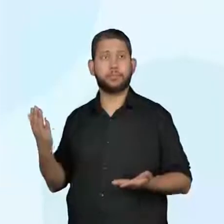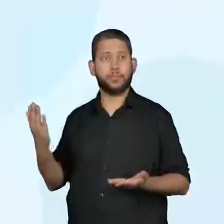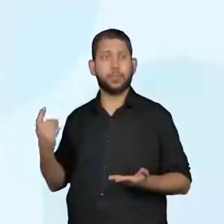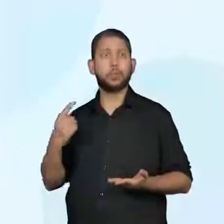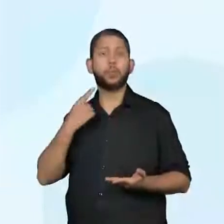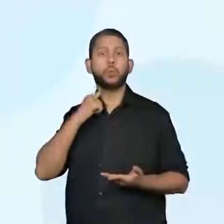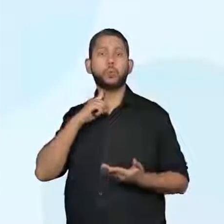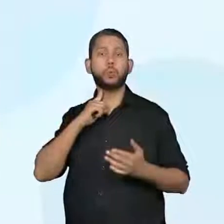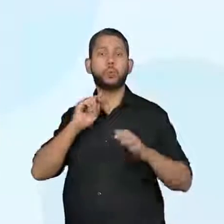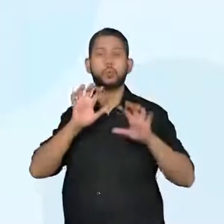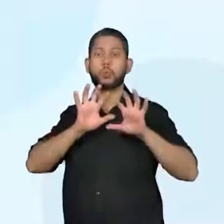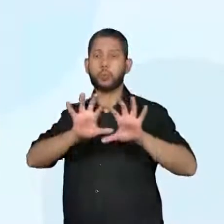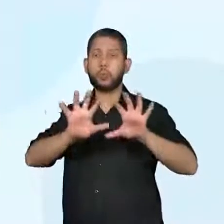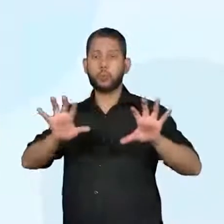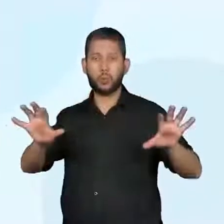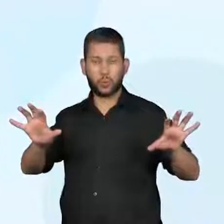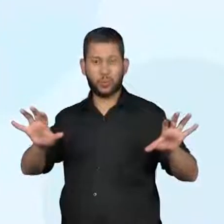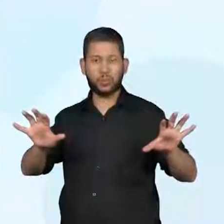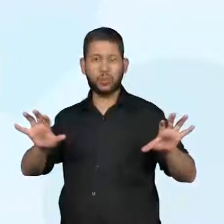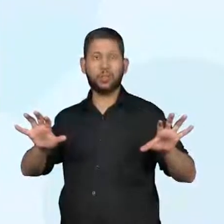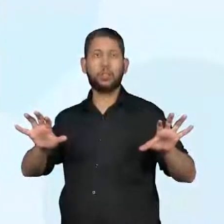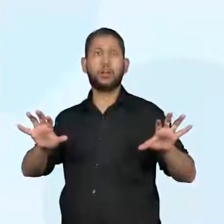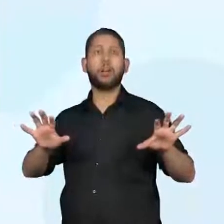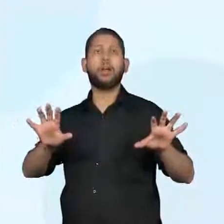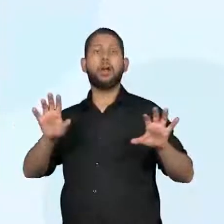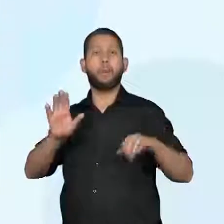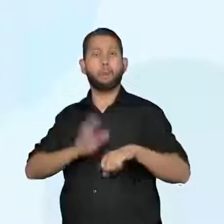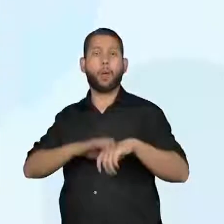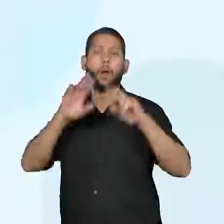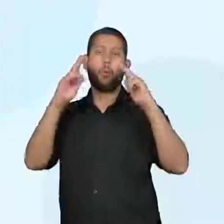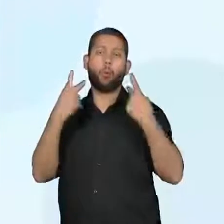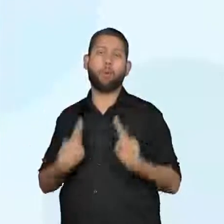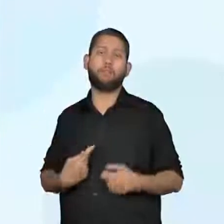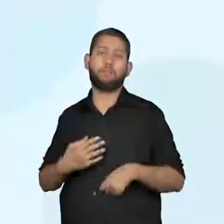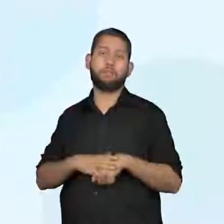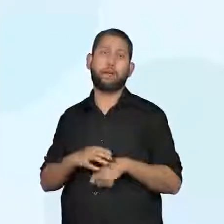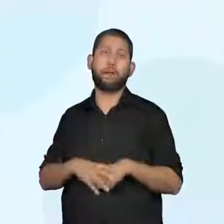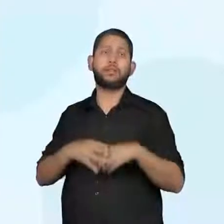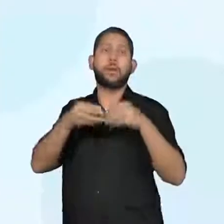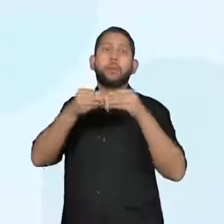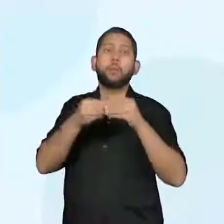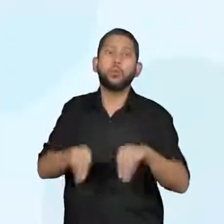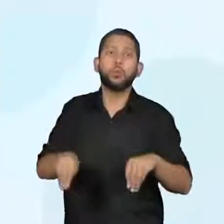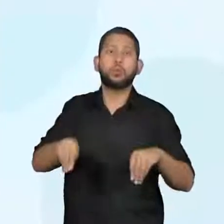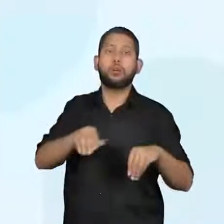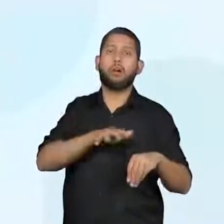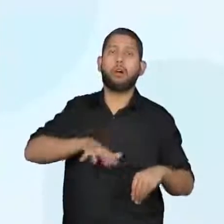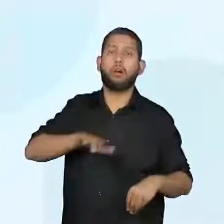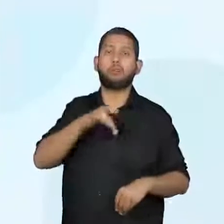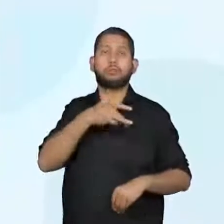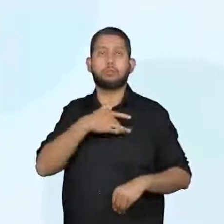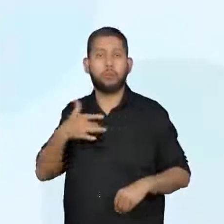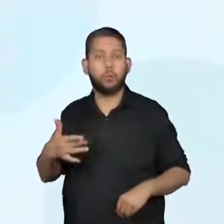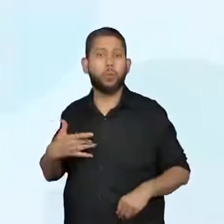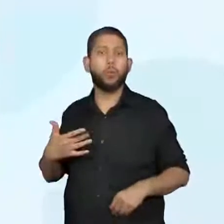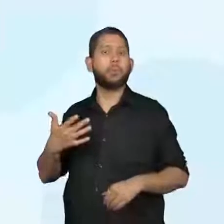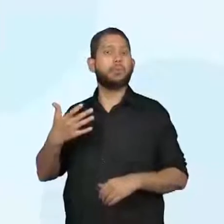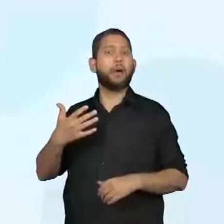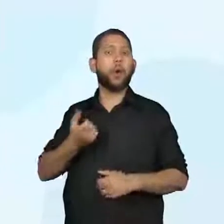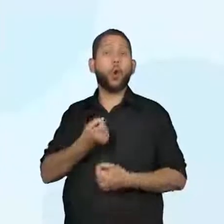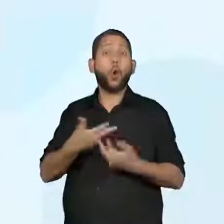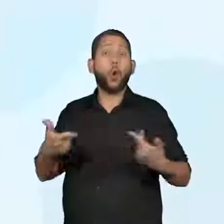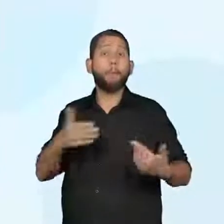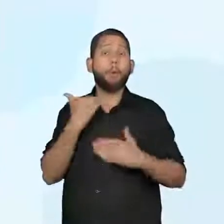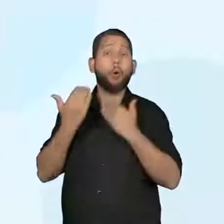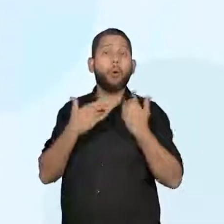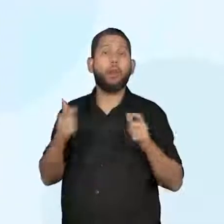nós vimos aí, geralmente causada pela ação humana, pode provocar danos e trazer prejuízos à nossa